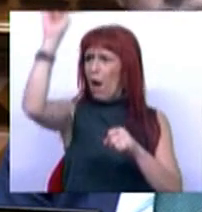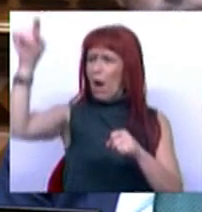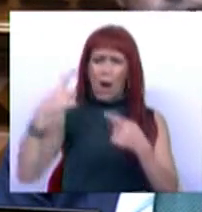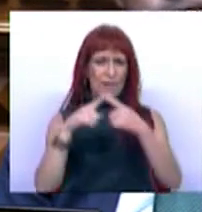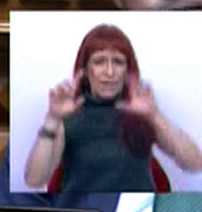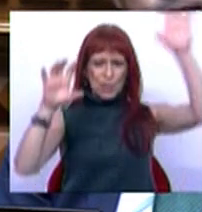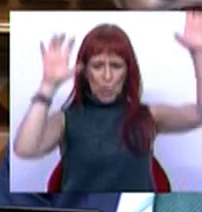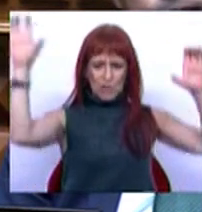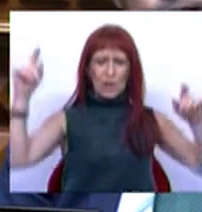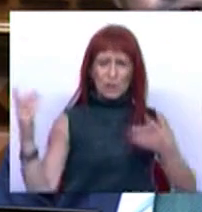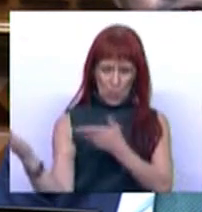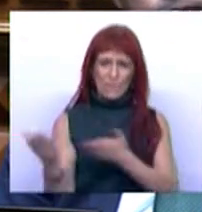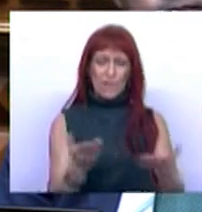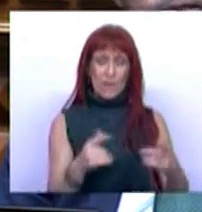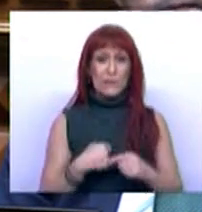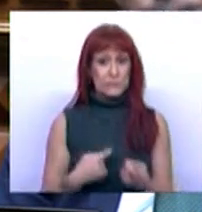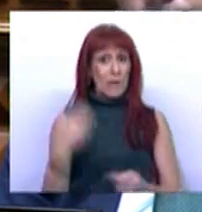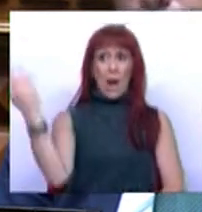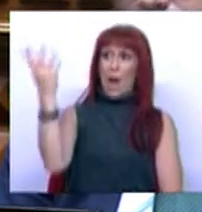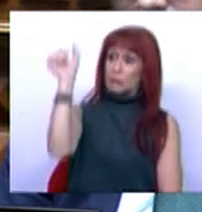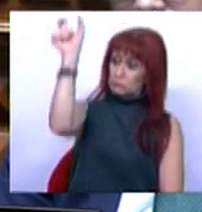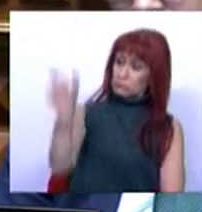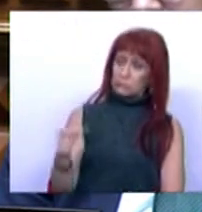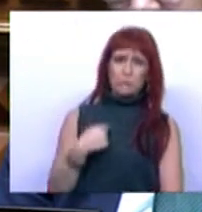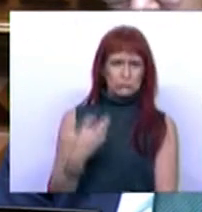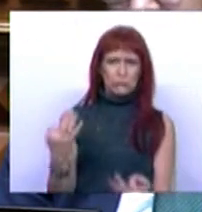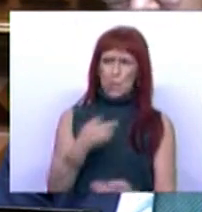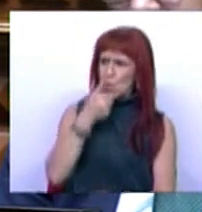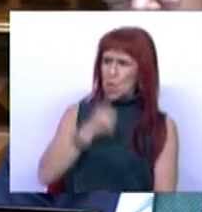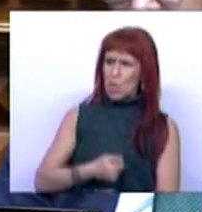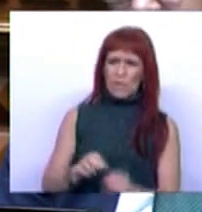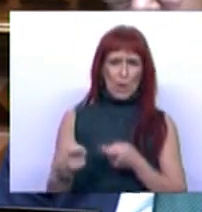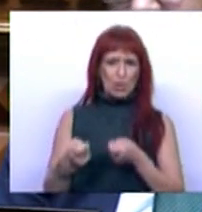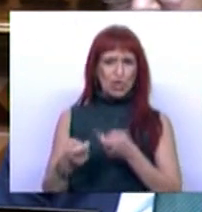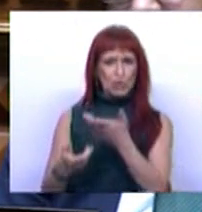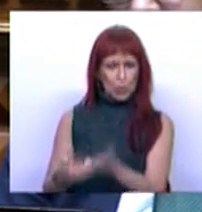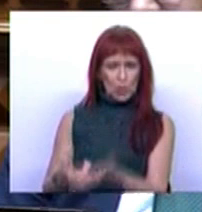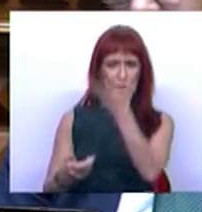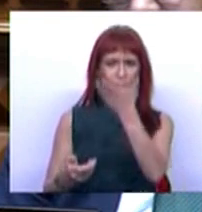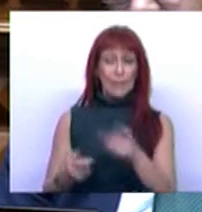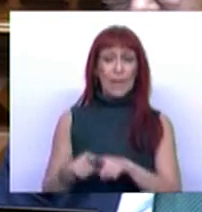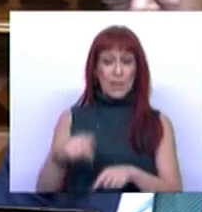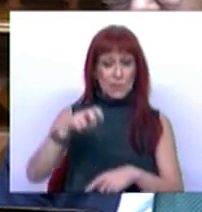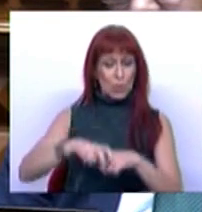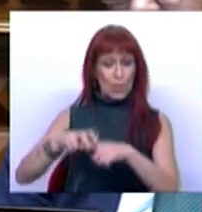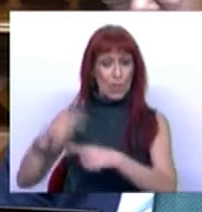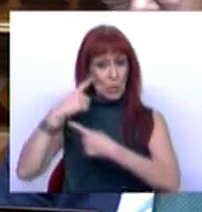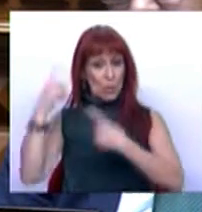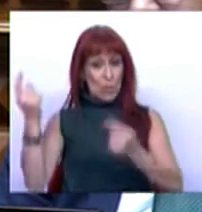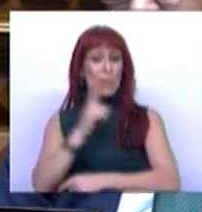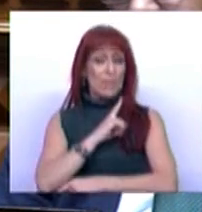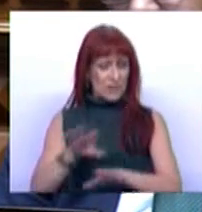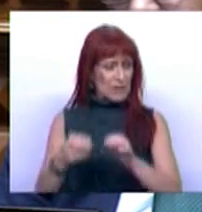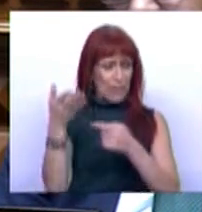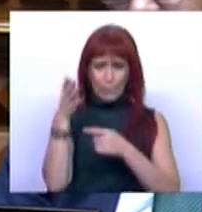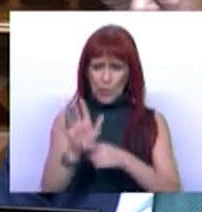diferentes continentes. O seu prestígio e a reconhecida competência como gestor levou a ocupar cargos públicos e privados,